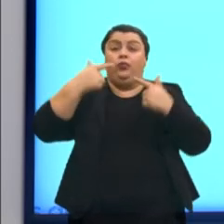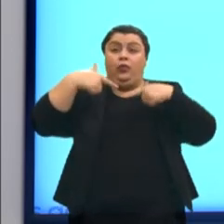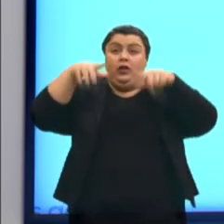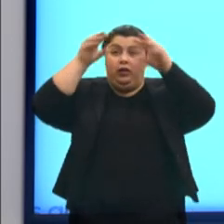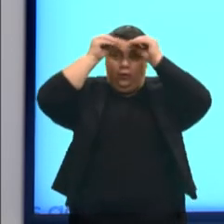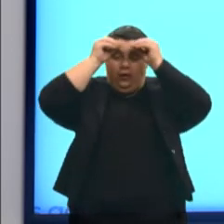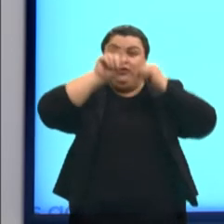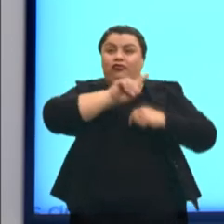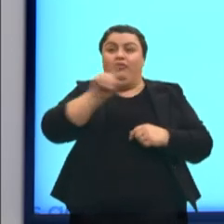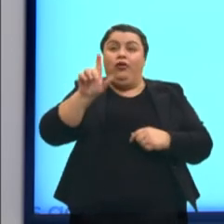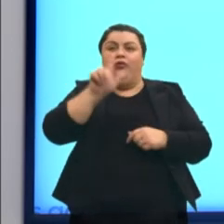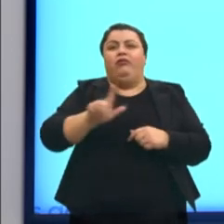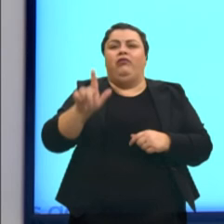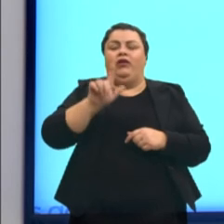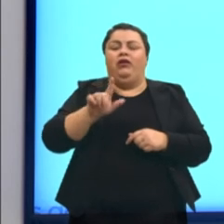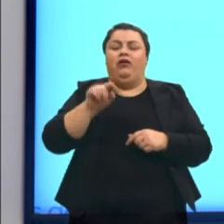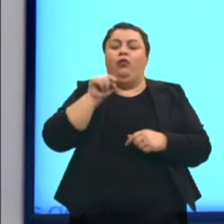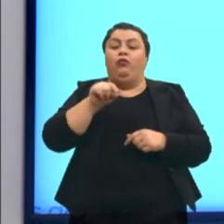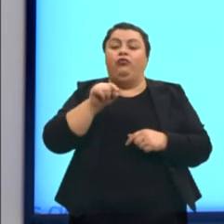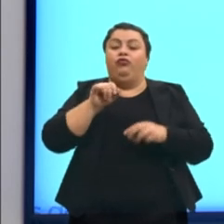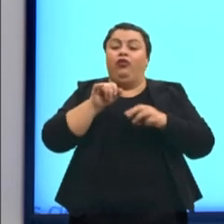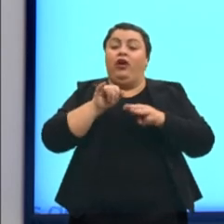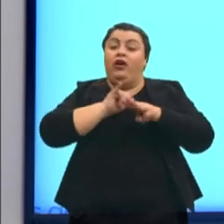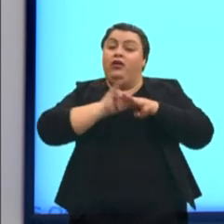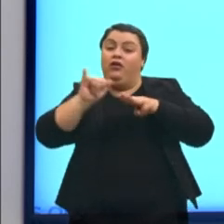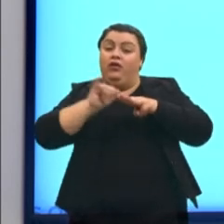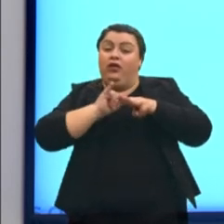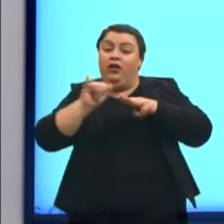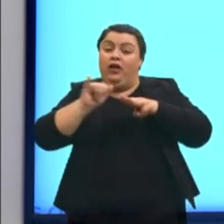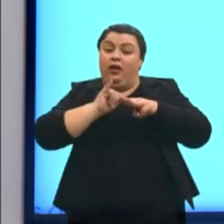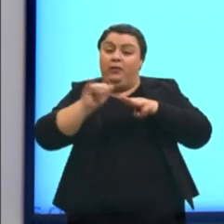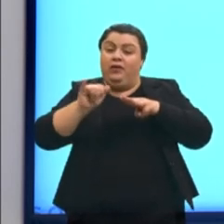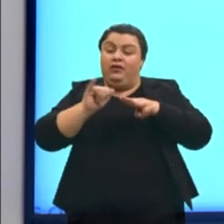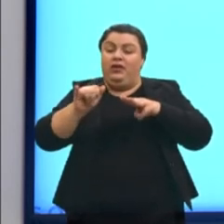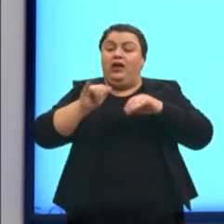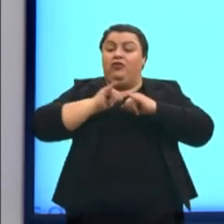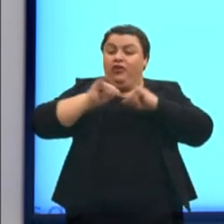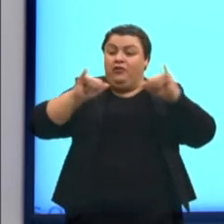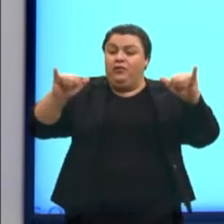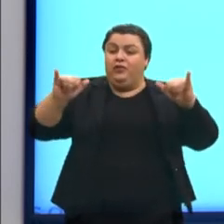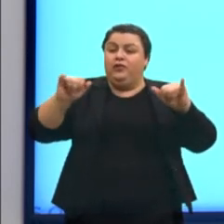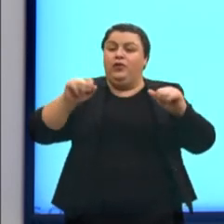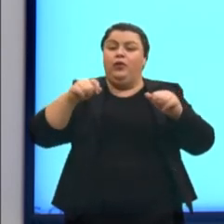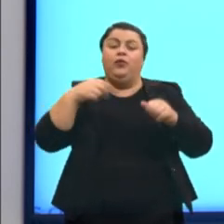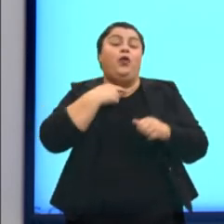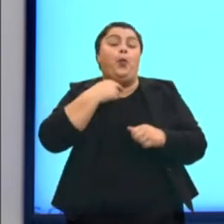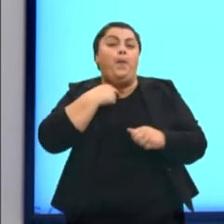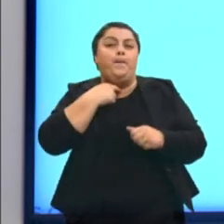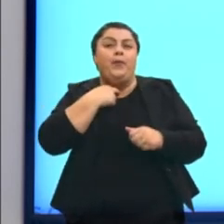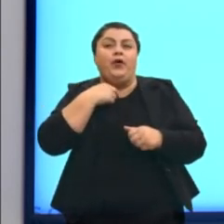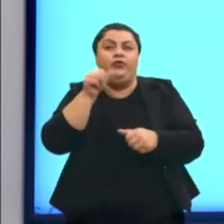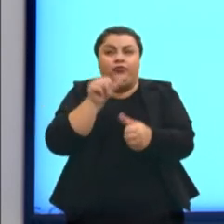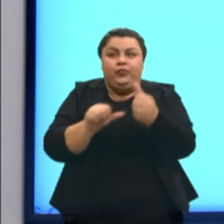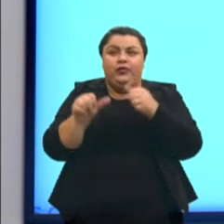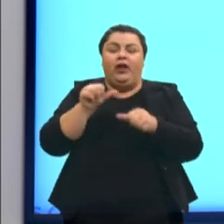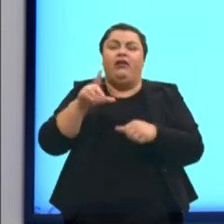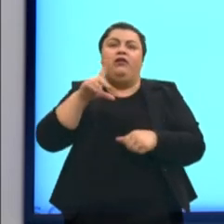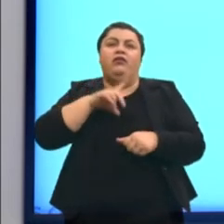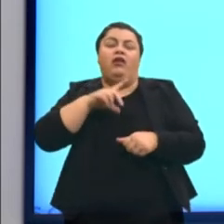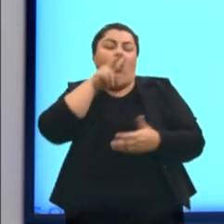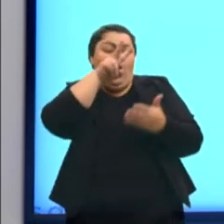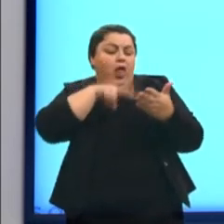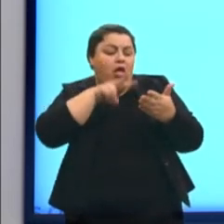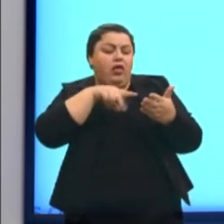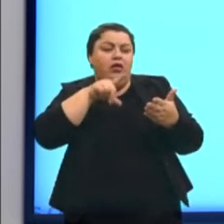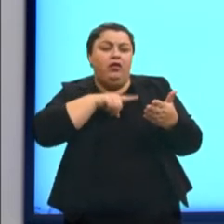onde a informação não pode sofrer transformações durante o processo de leitura. Se eu leio ali que eu tenho pessoas que